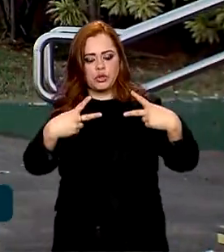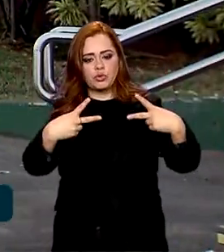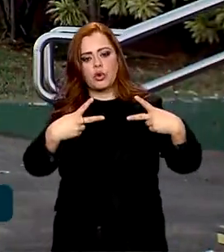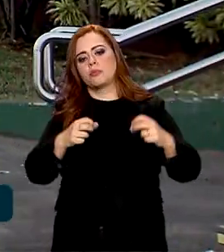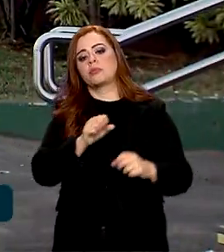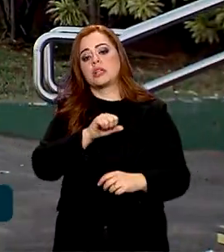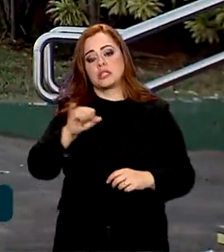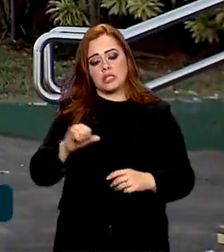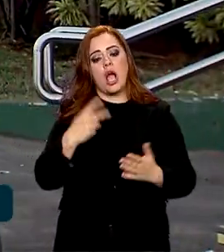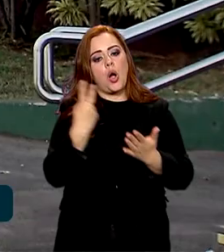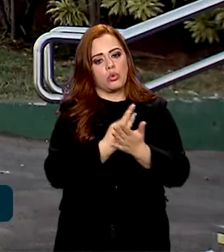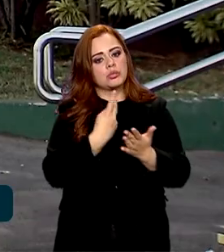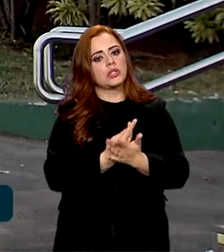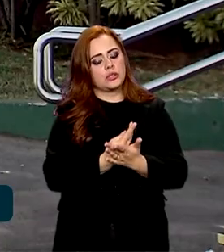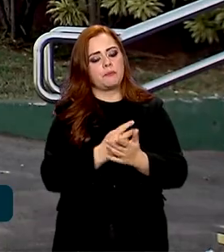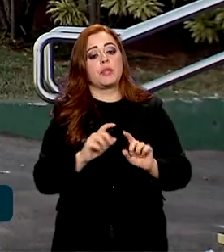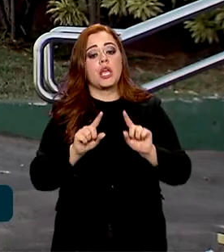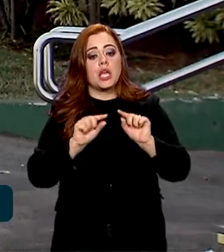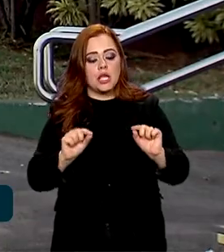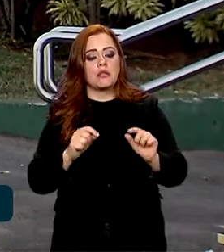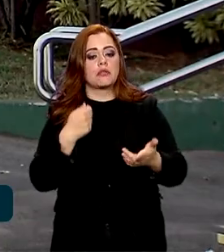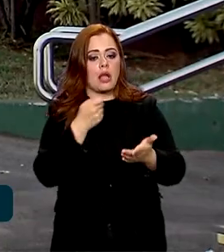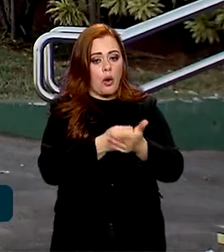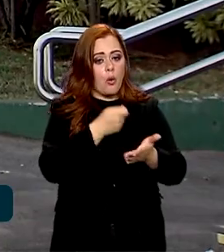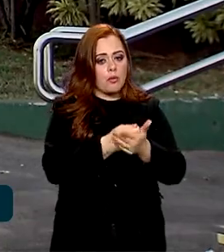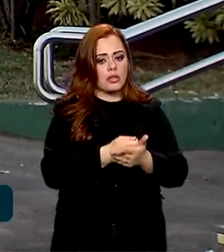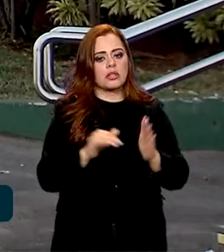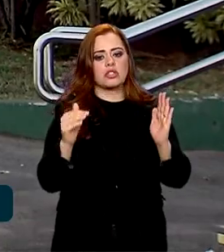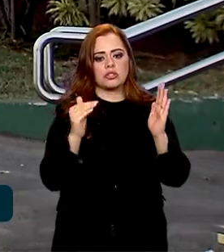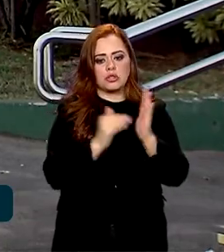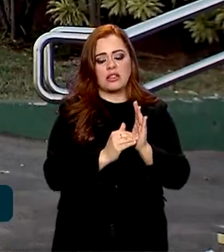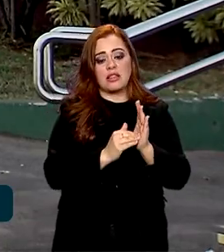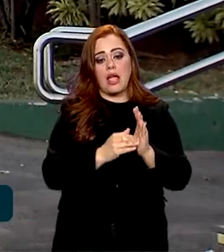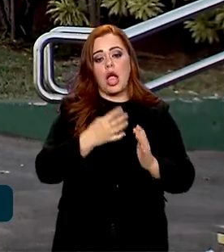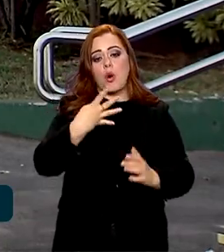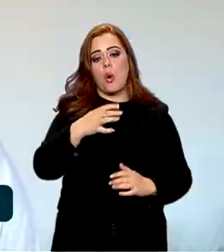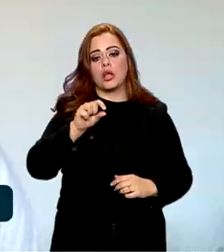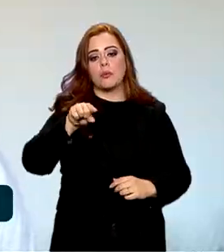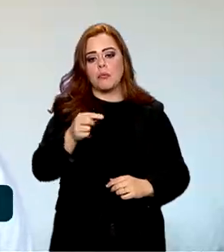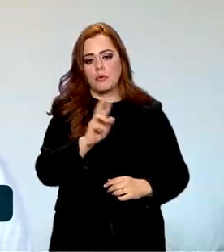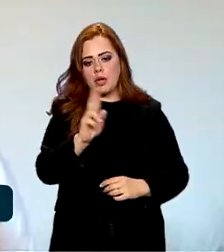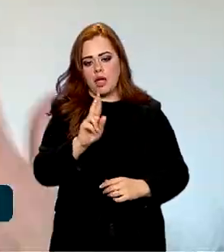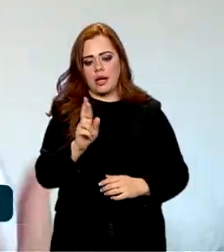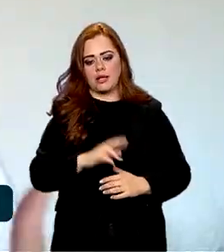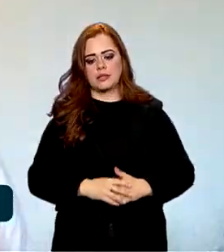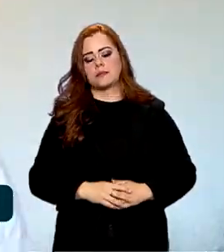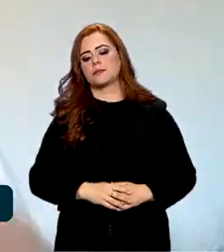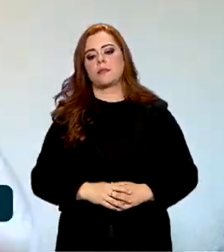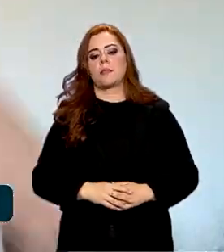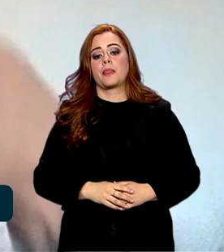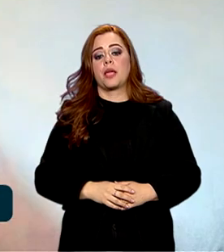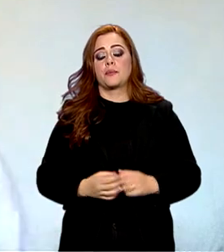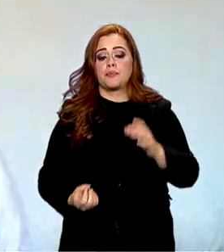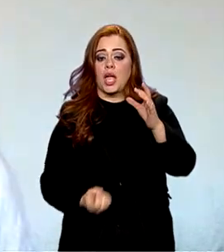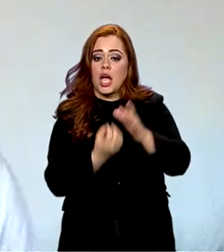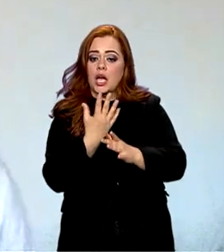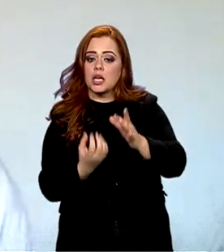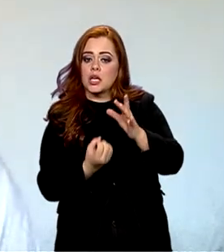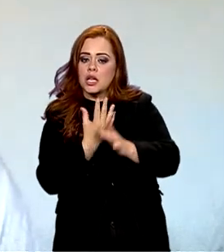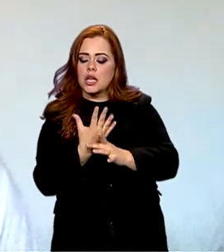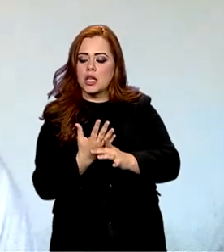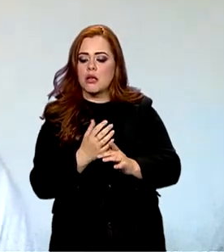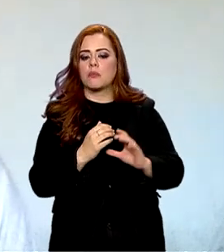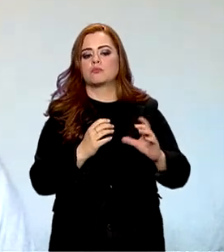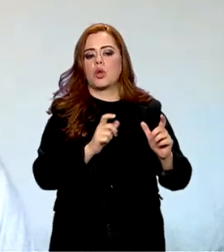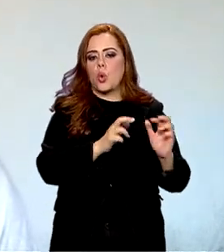reincidência. Atualmente, a cobrança pode chegar a 4 mil reais. Ela cria meios para garantir que esses